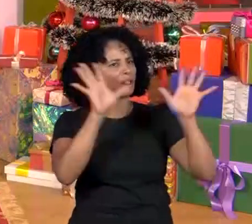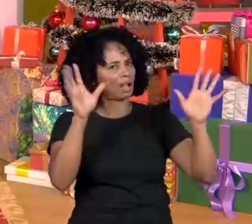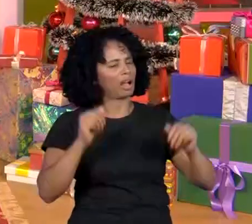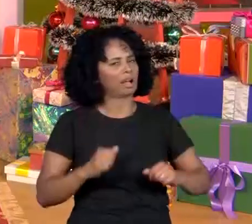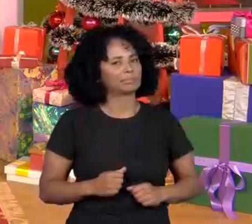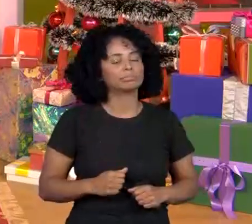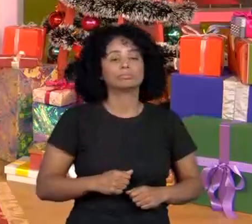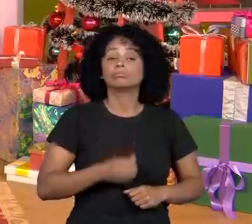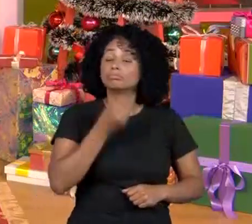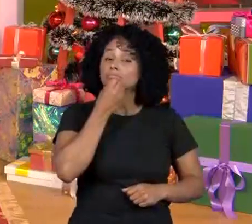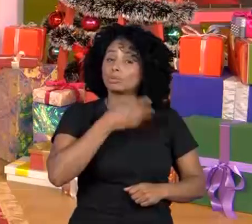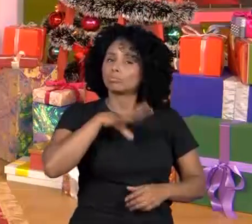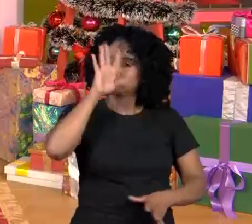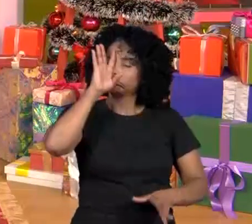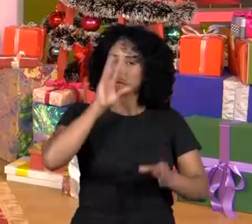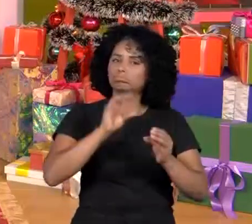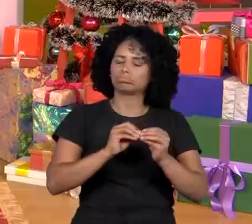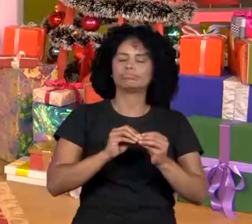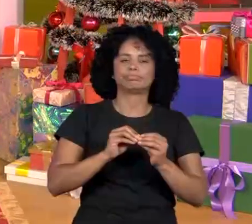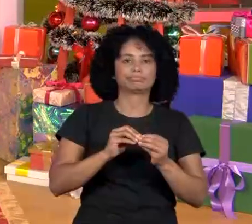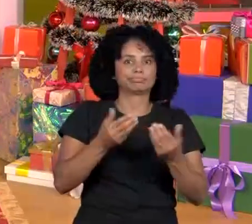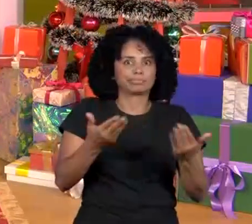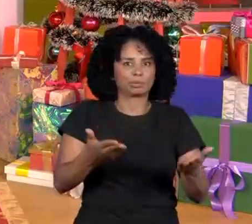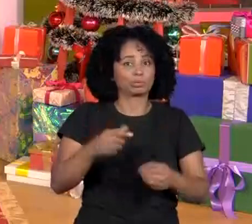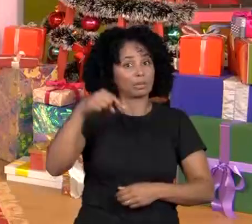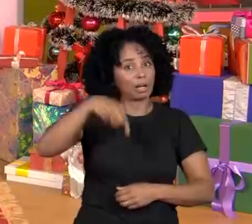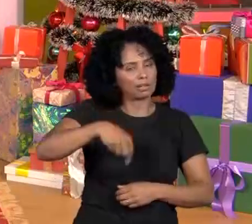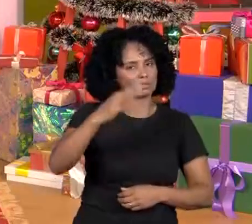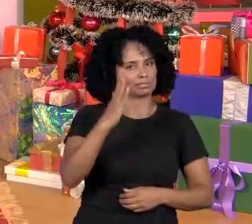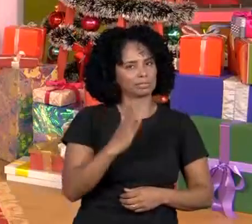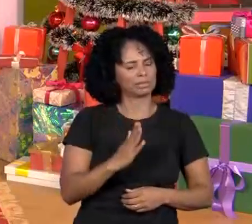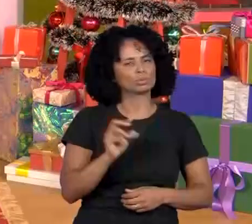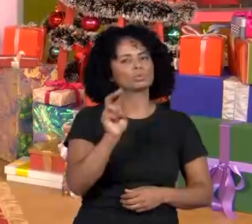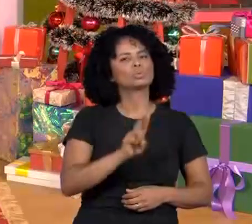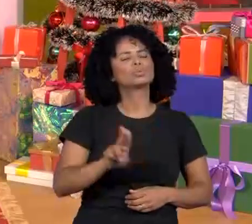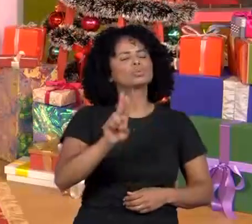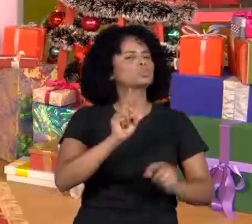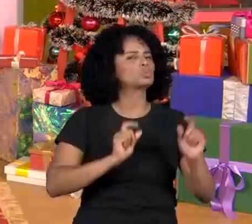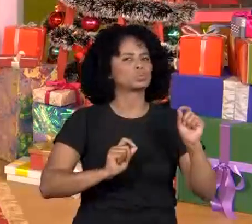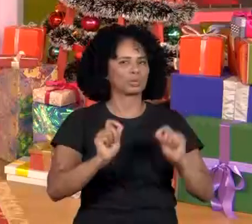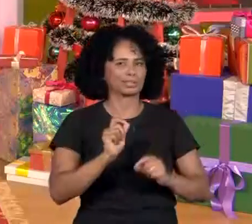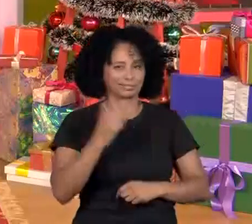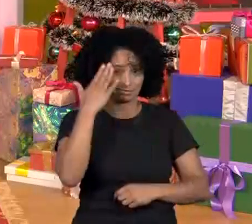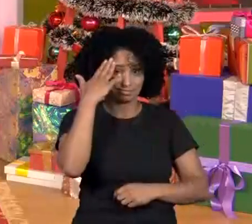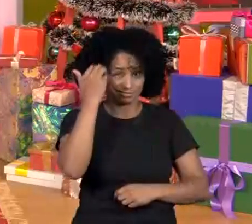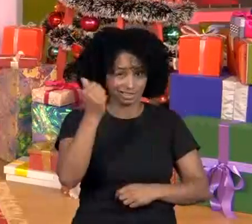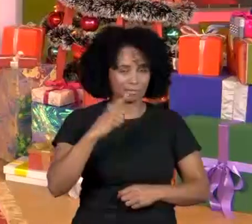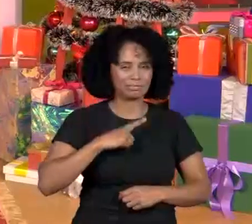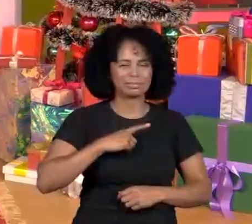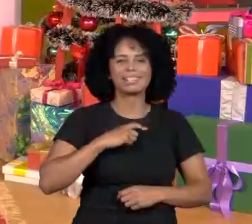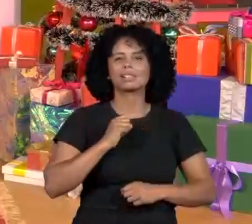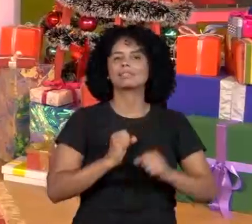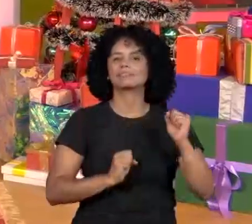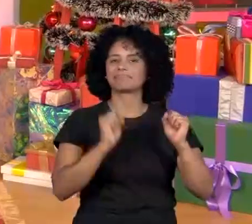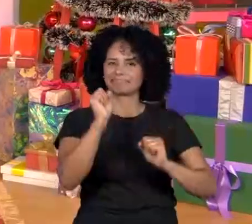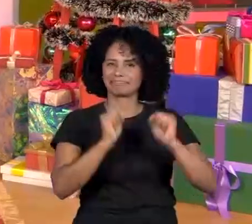Então agora deu para entender direitinho. Então, aqui no Brasil nós utilizamos as usinas hidrelétricas porque nós temos a